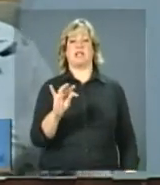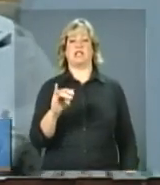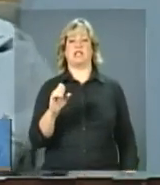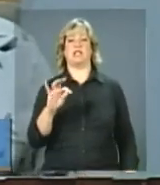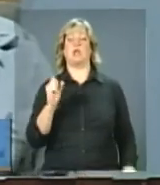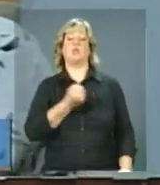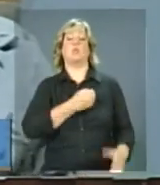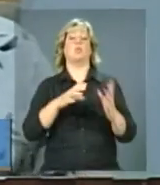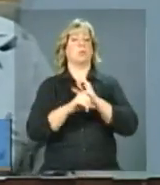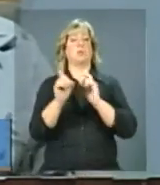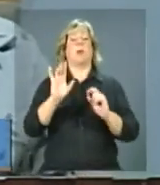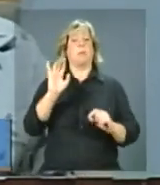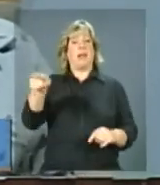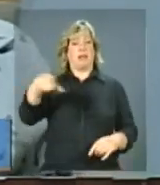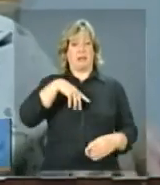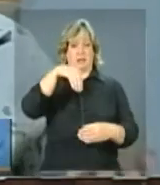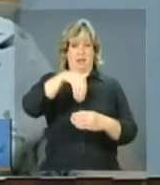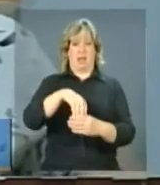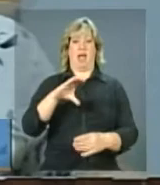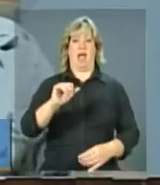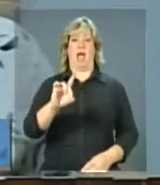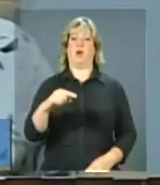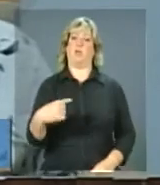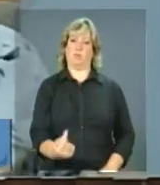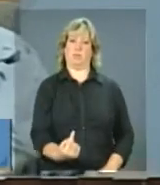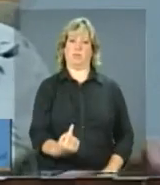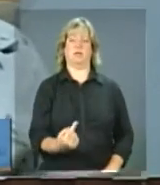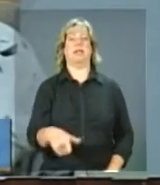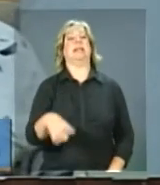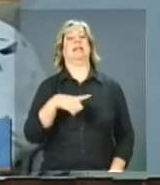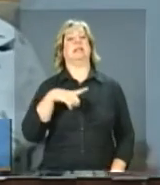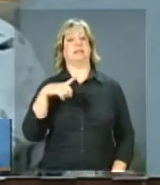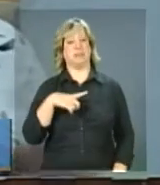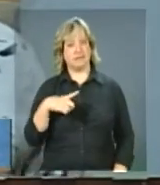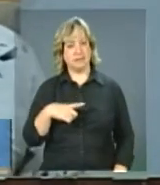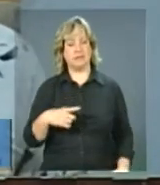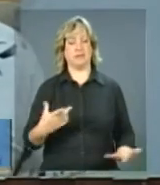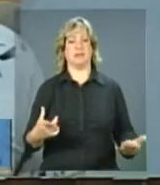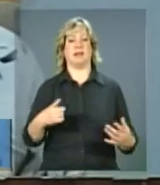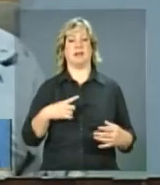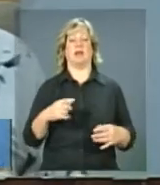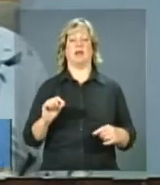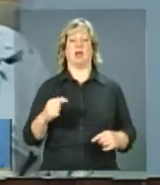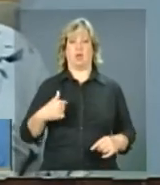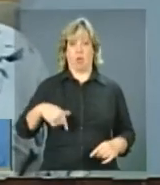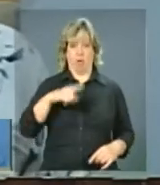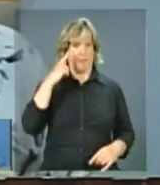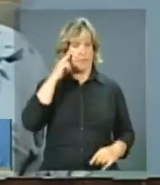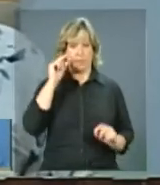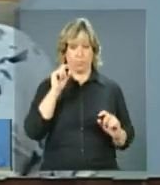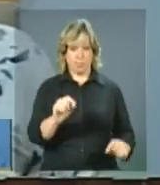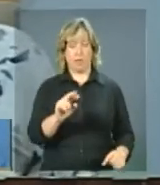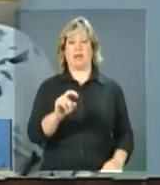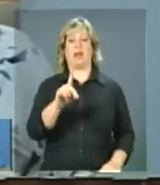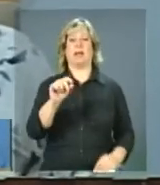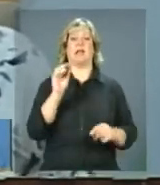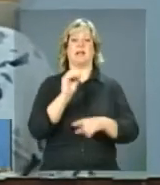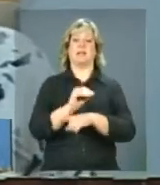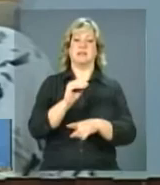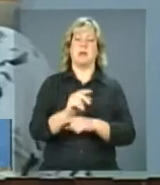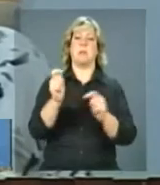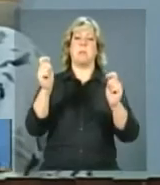são estatísticas? Porque elas estão no cadastro único, porque elas têm informação. A nossa ideia é que a rede de assistência vá poder nos